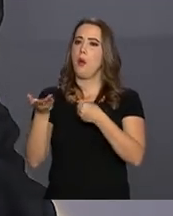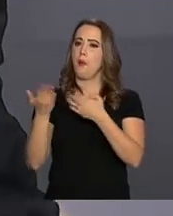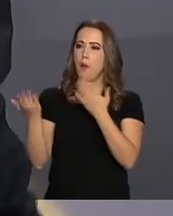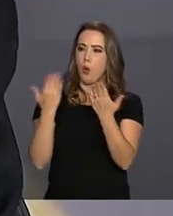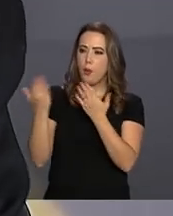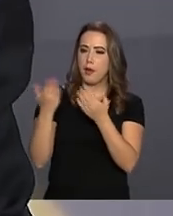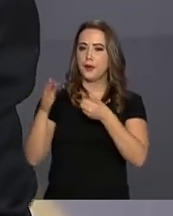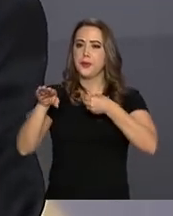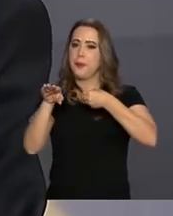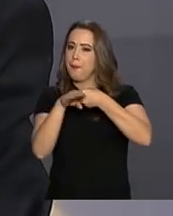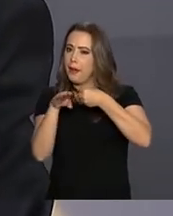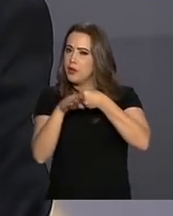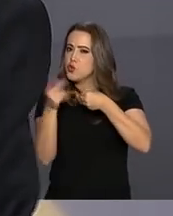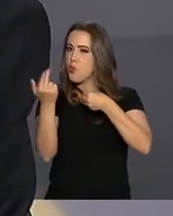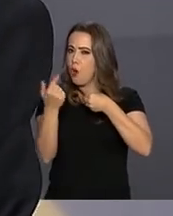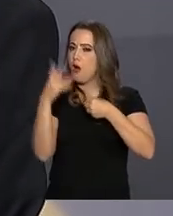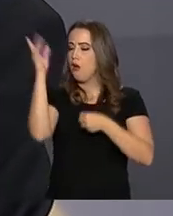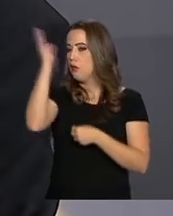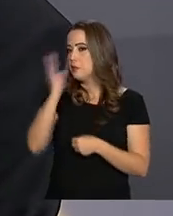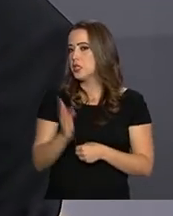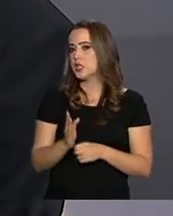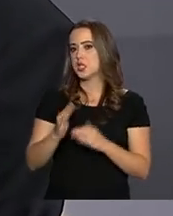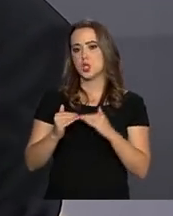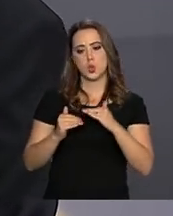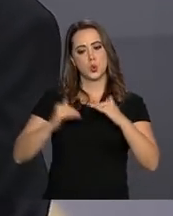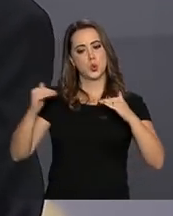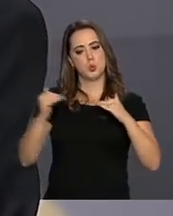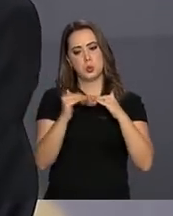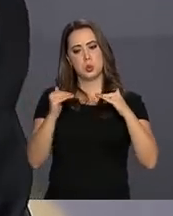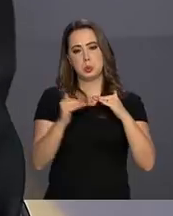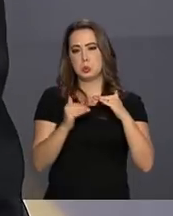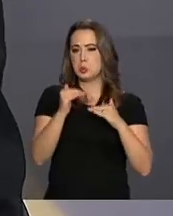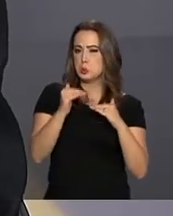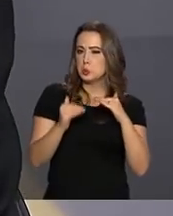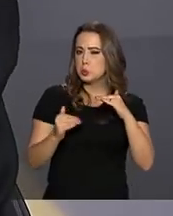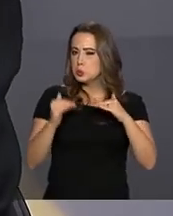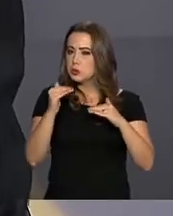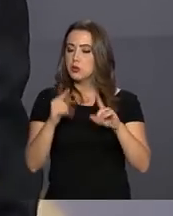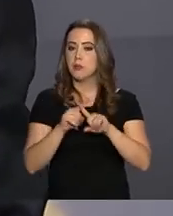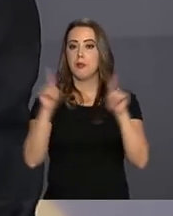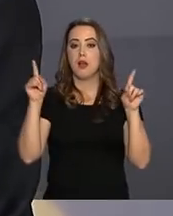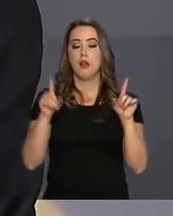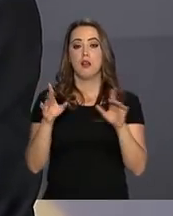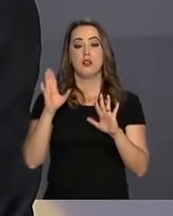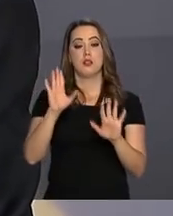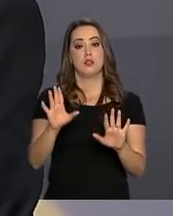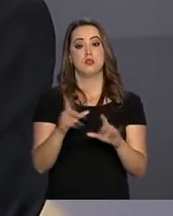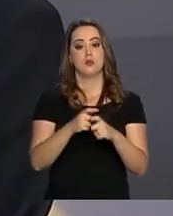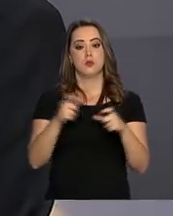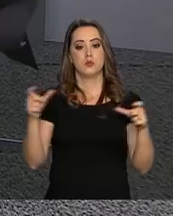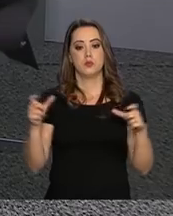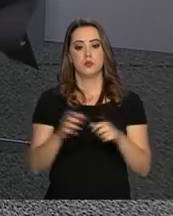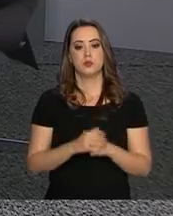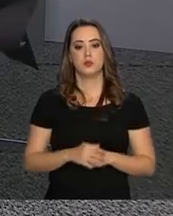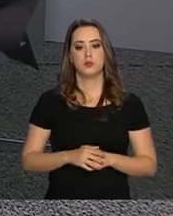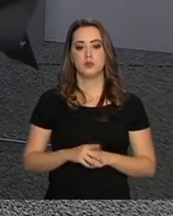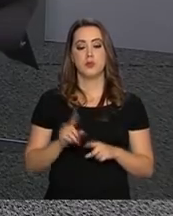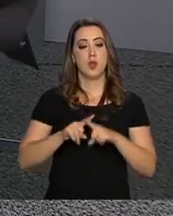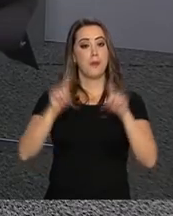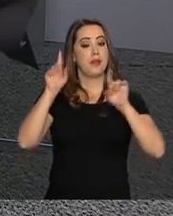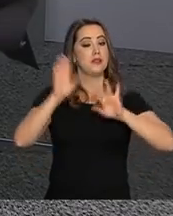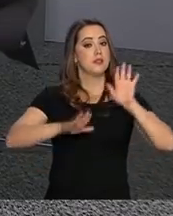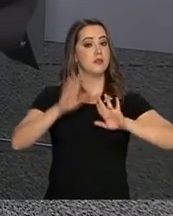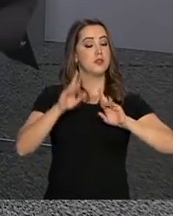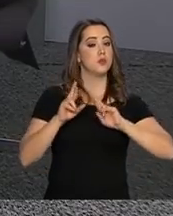brasileira. Está ultrapassando. Acho que ainda nem ultrapassou a brasileira. Mas, em termos de dimensão, é mais de uma opulação. talvez uma esperança